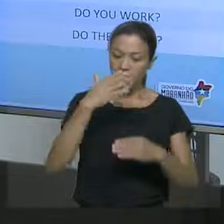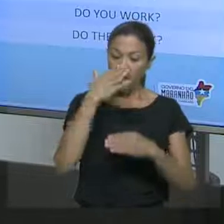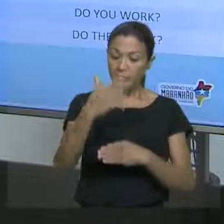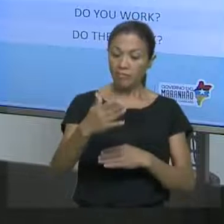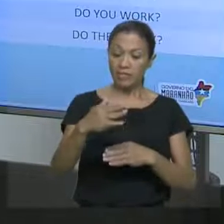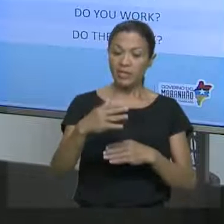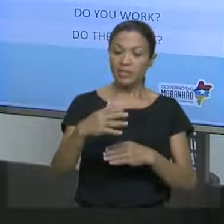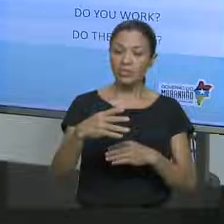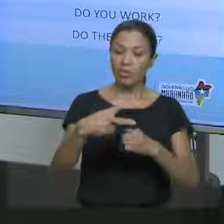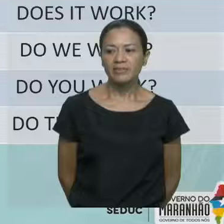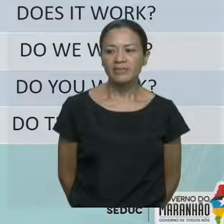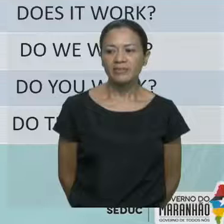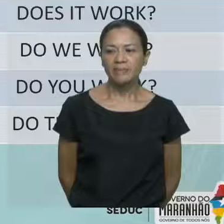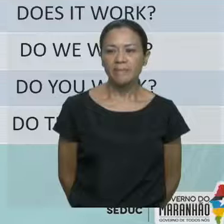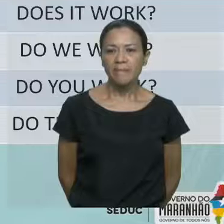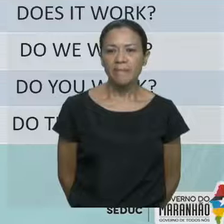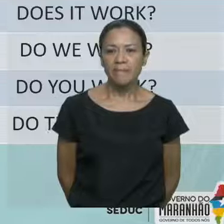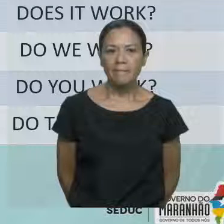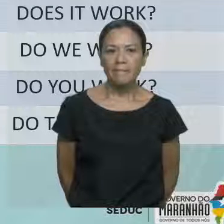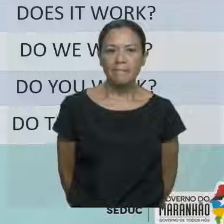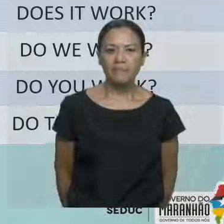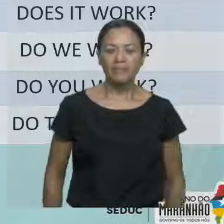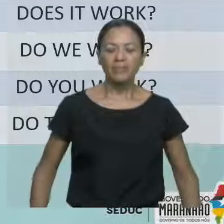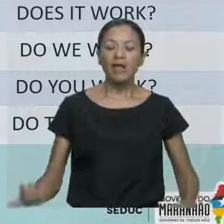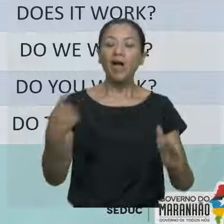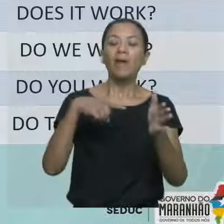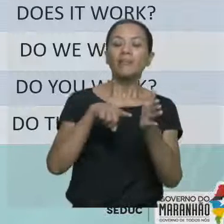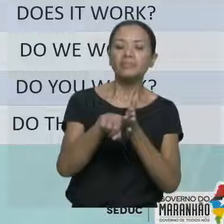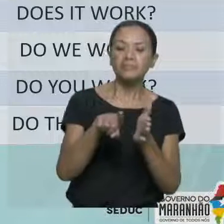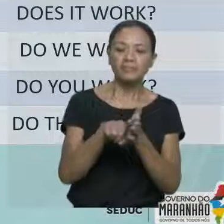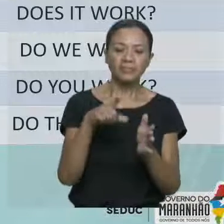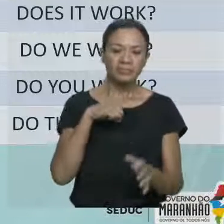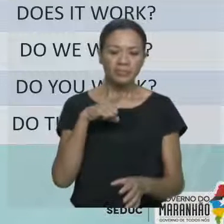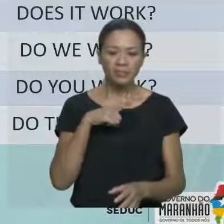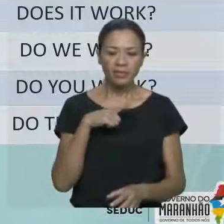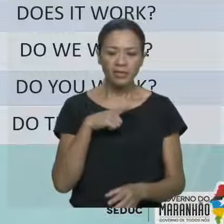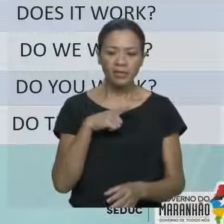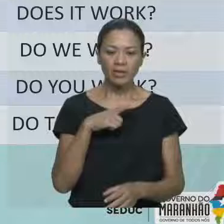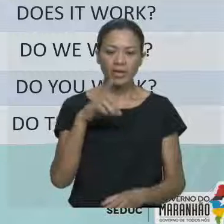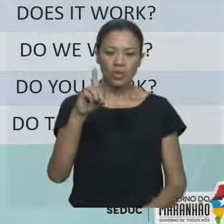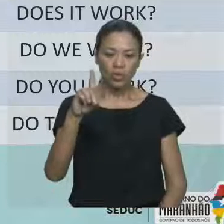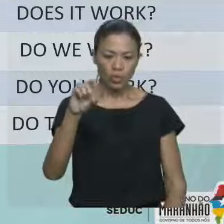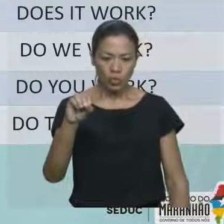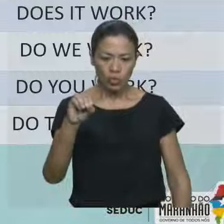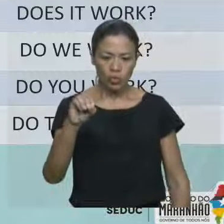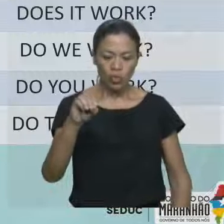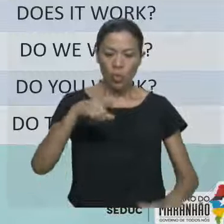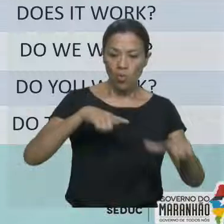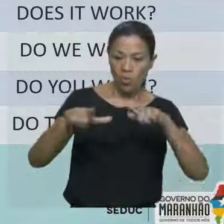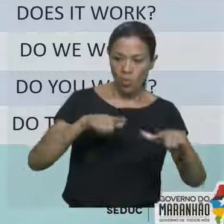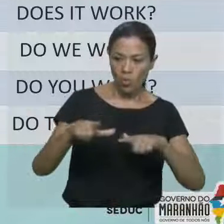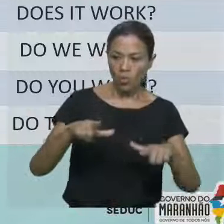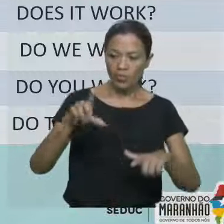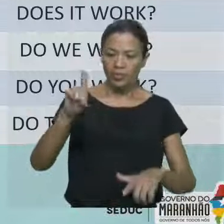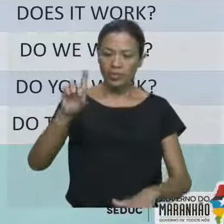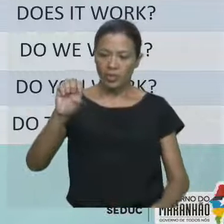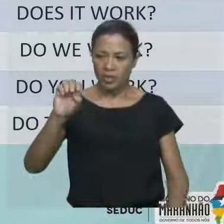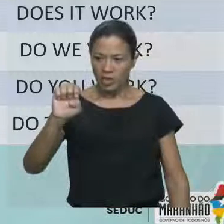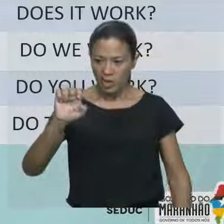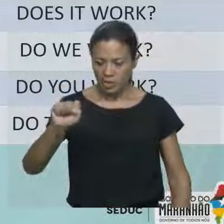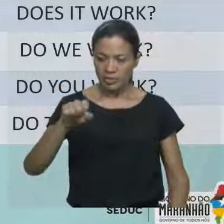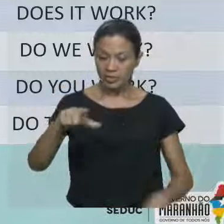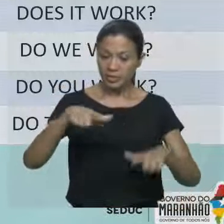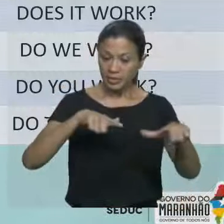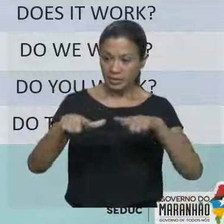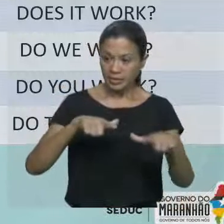meu pronome, o verbo, complemento, ok? Forma interrogativa, nós temos do I work, do you work, does he work, does